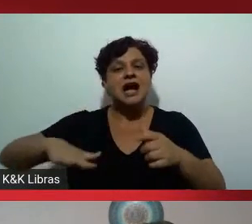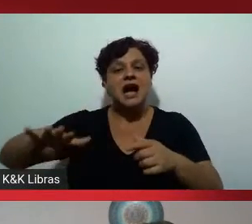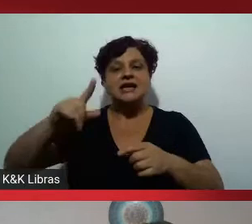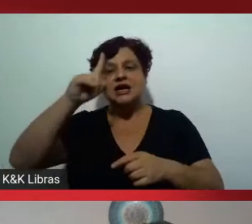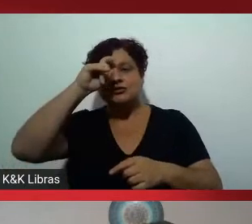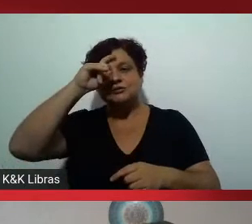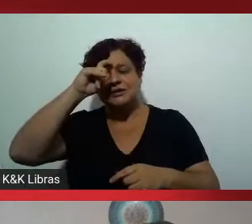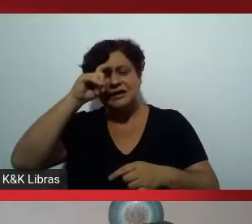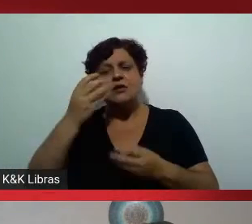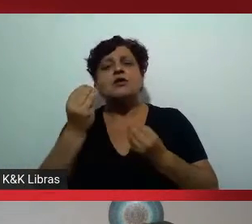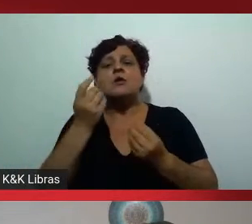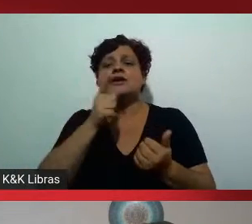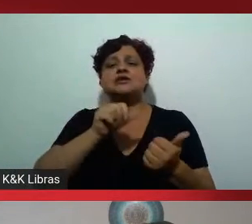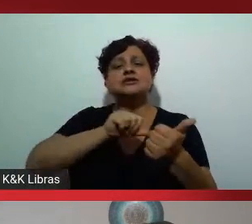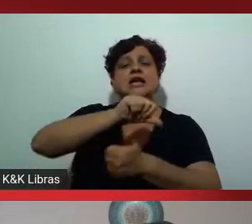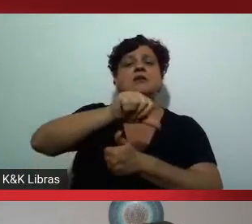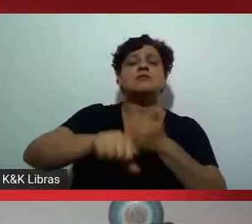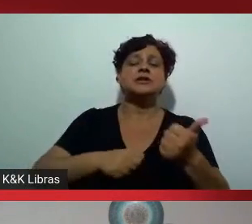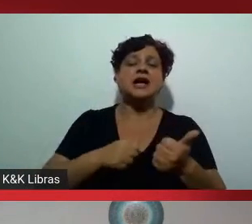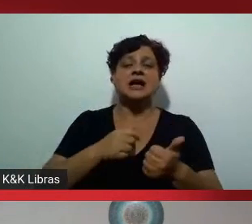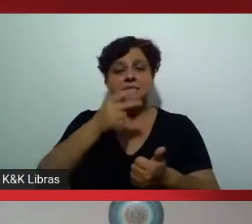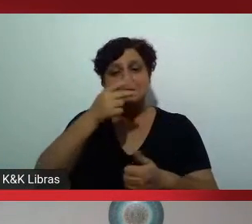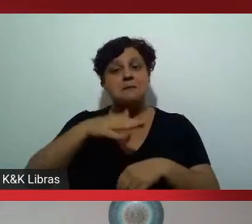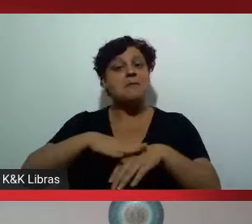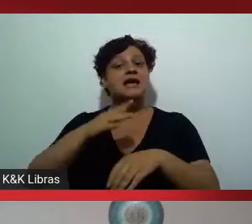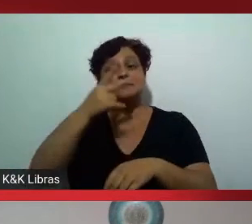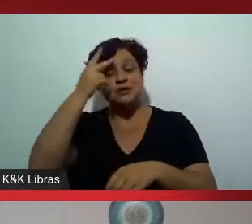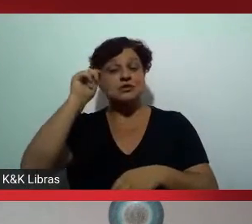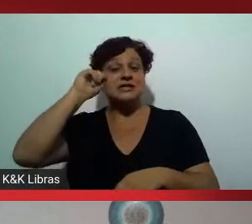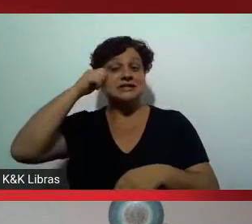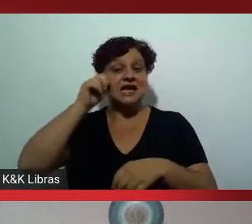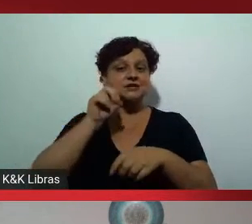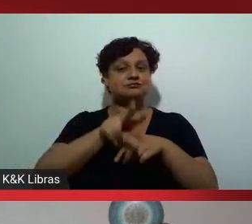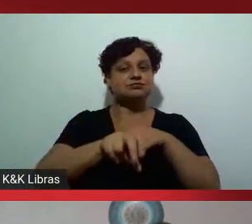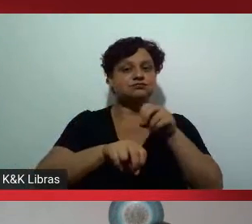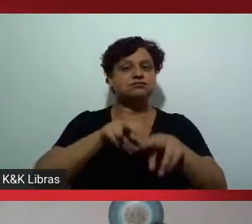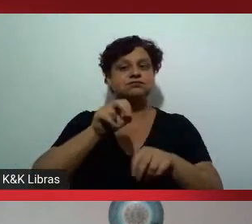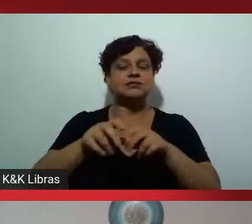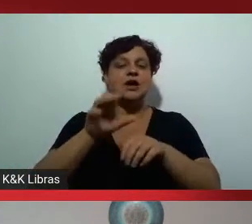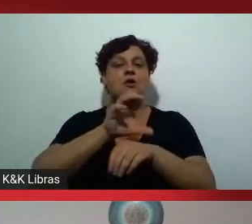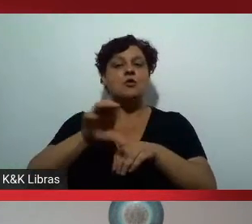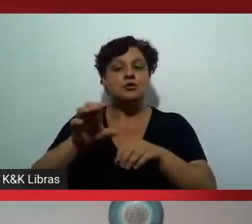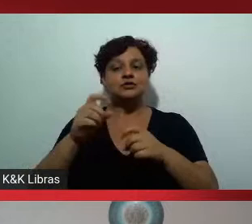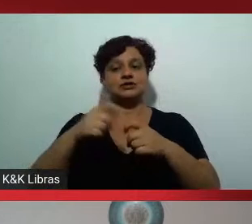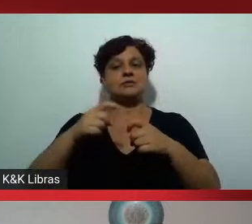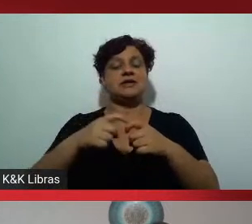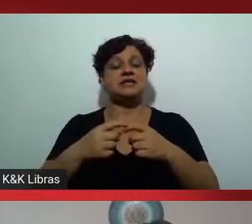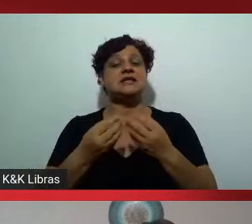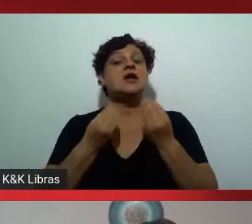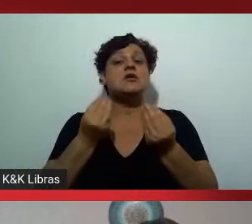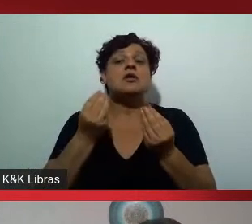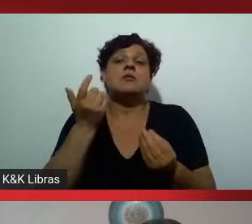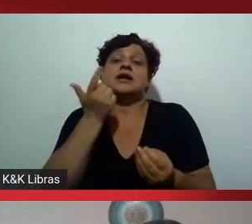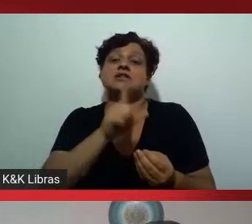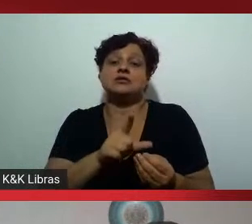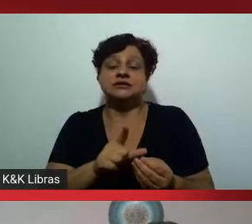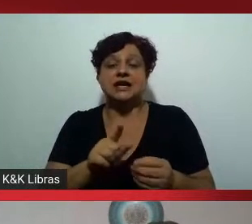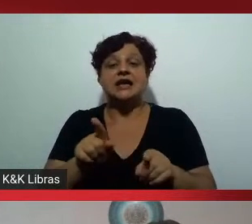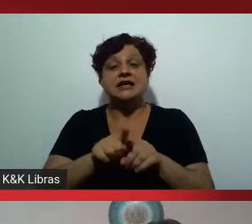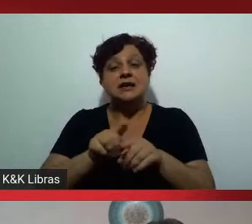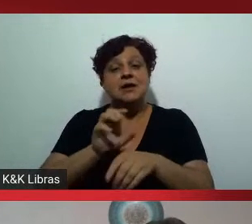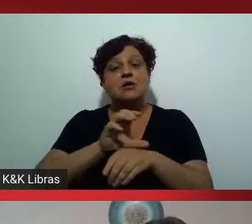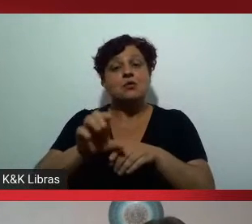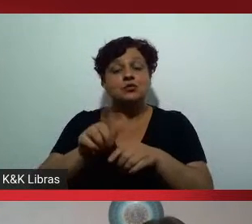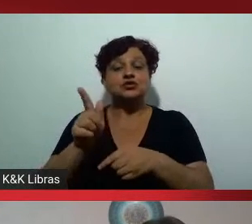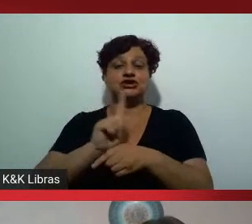mudar essa realidade? Como a gente pode contribuir para que esses jovens frequentem os cursos de medicina, os cursos de gestão hospitalar